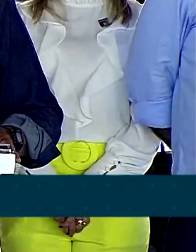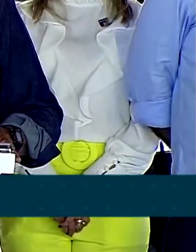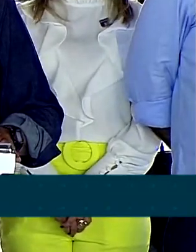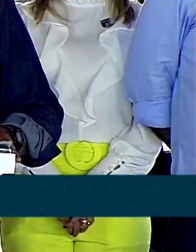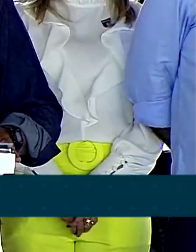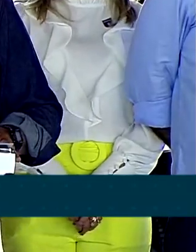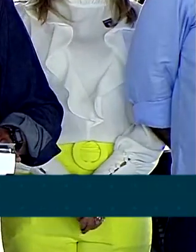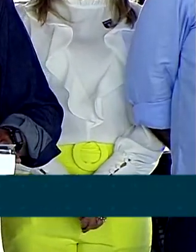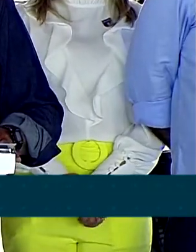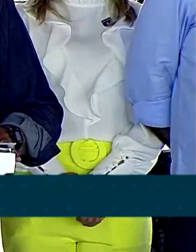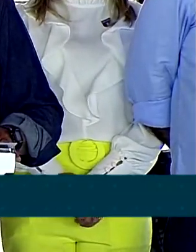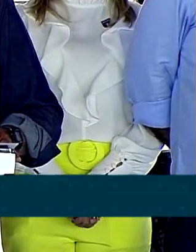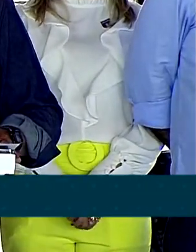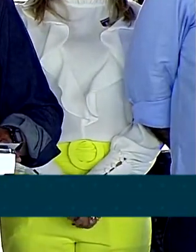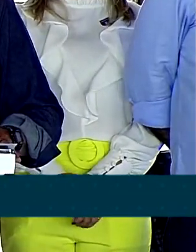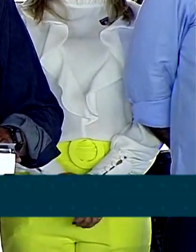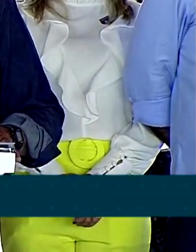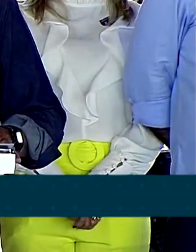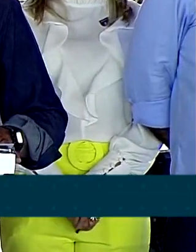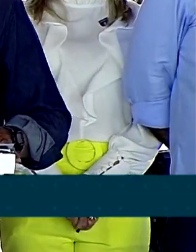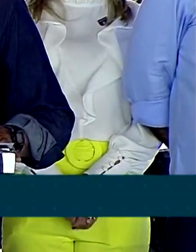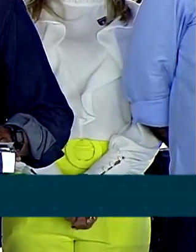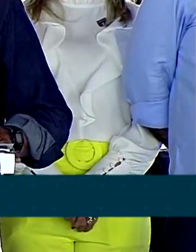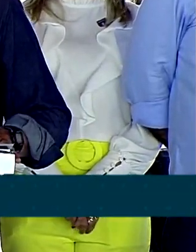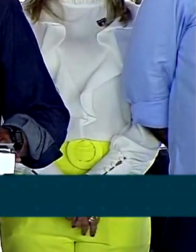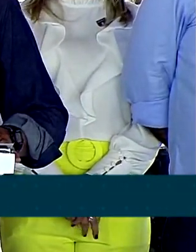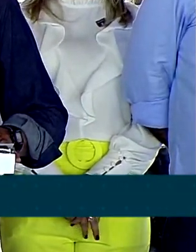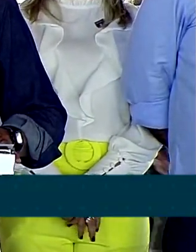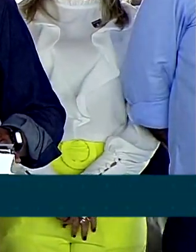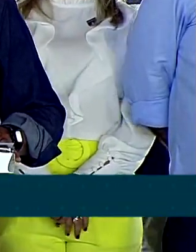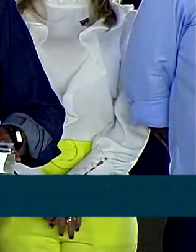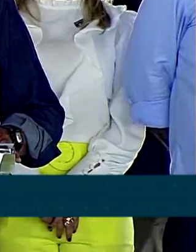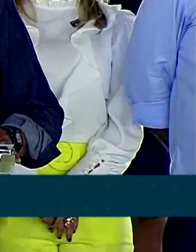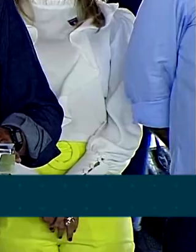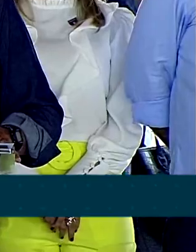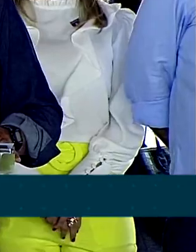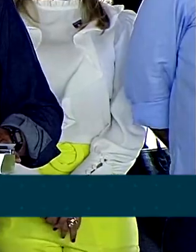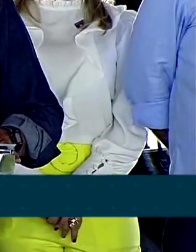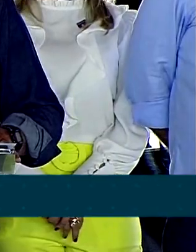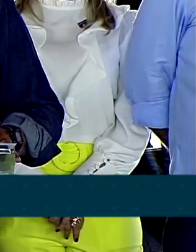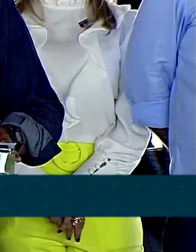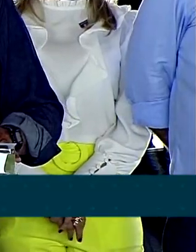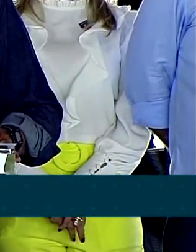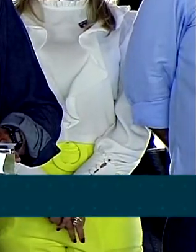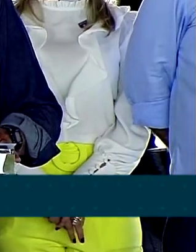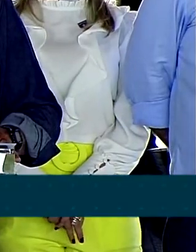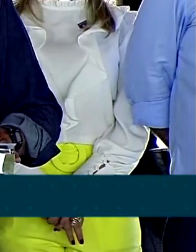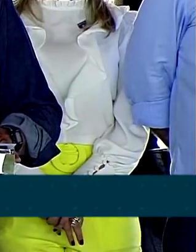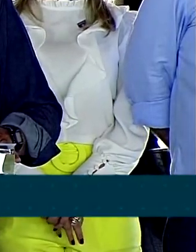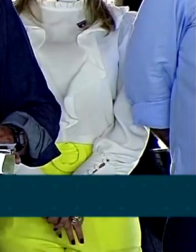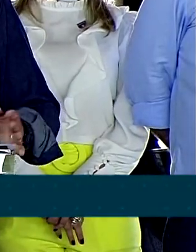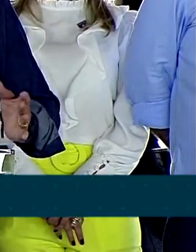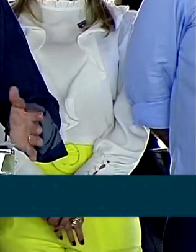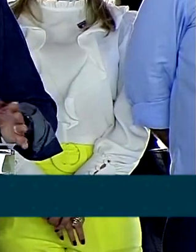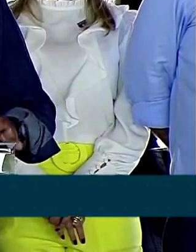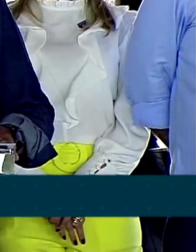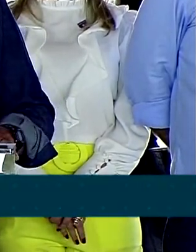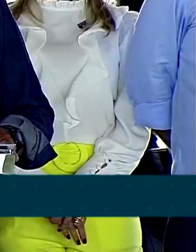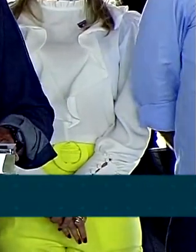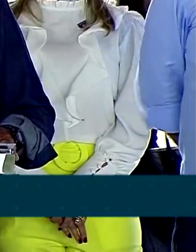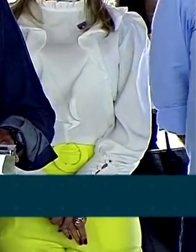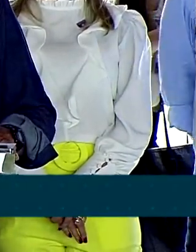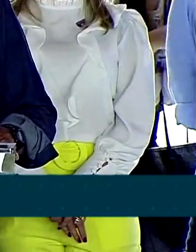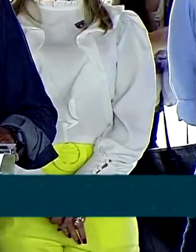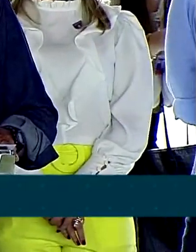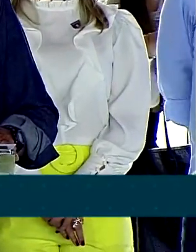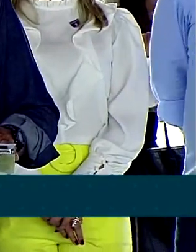acreditando no nosso Brasil. Pode ter certeza, com o time que nós temos, com os nossos sócios no